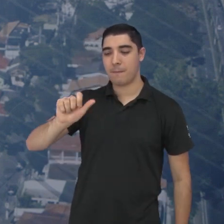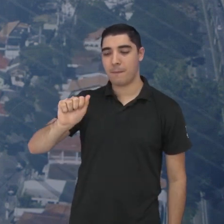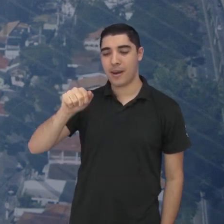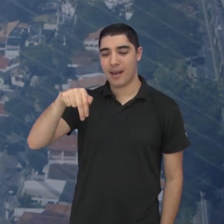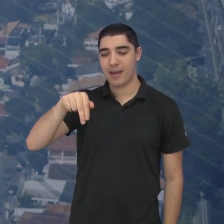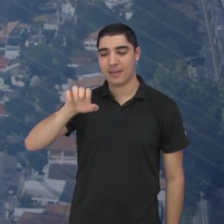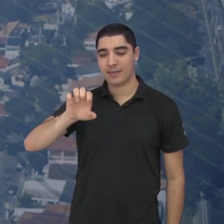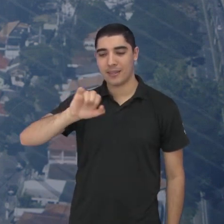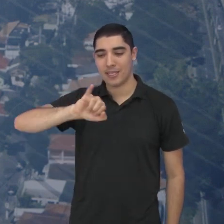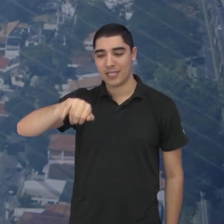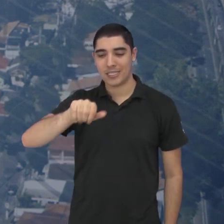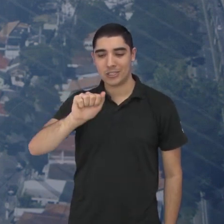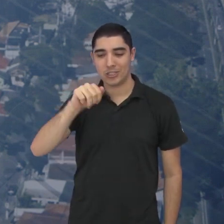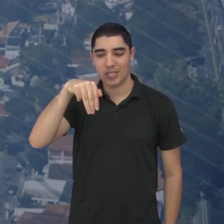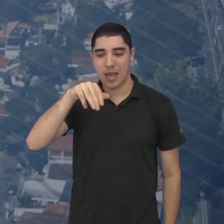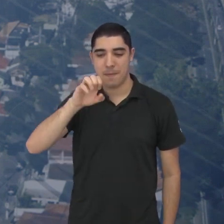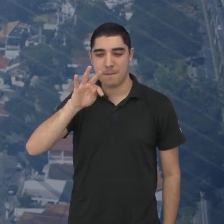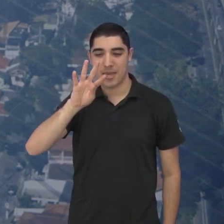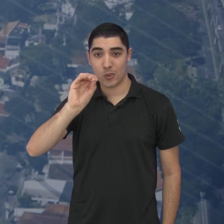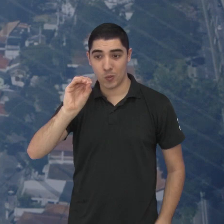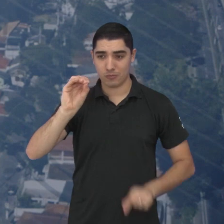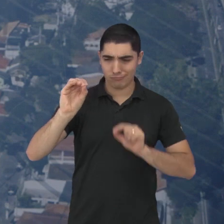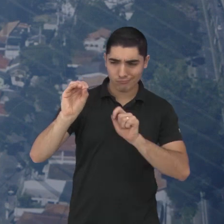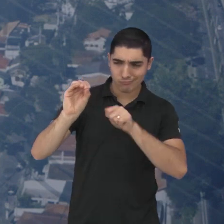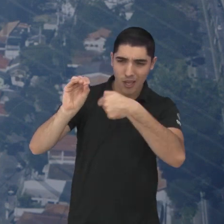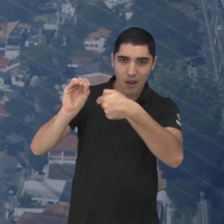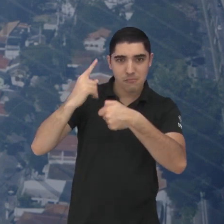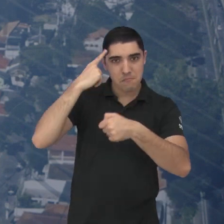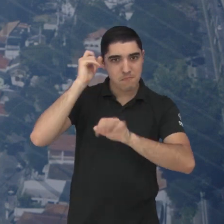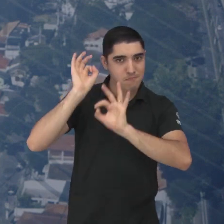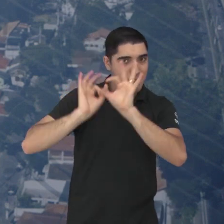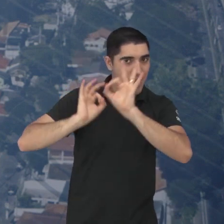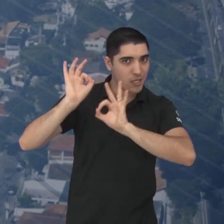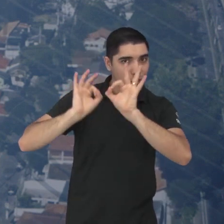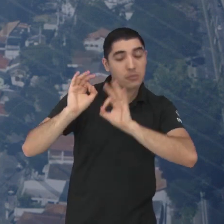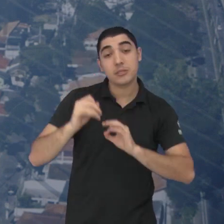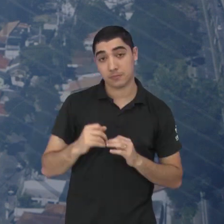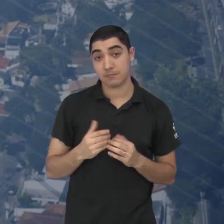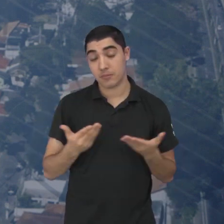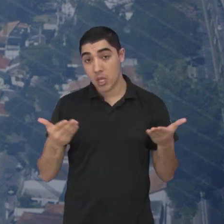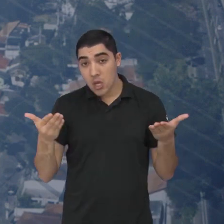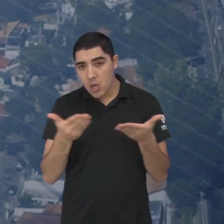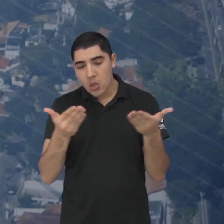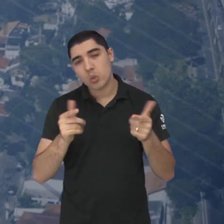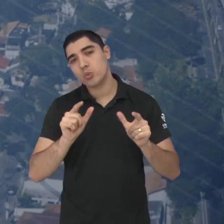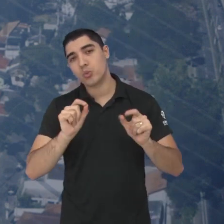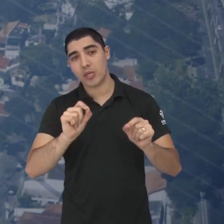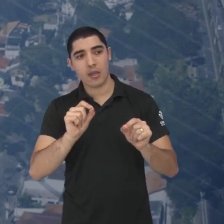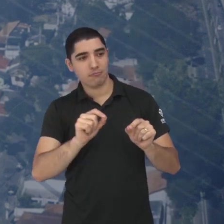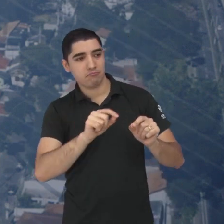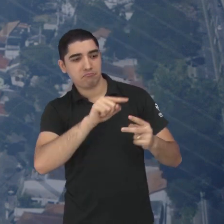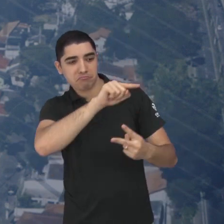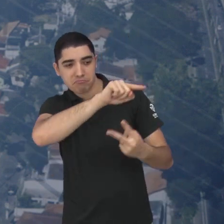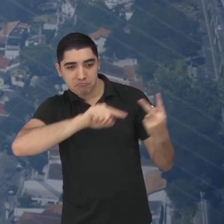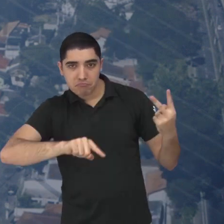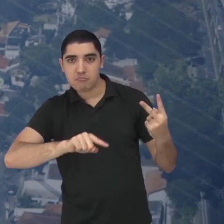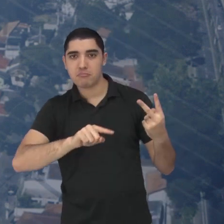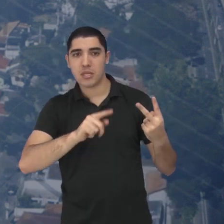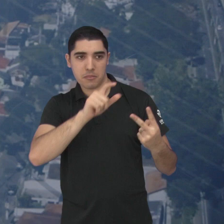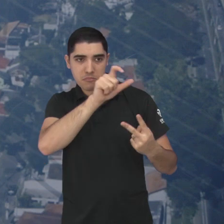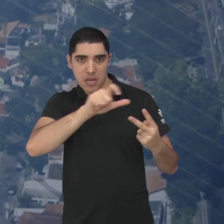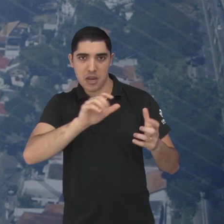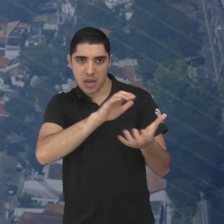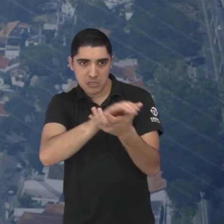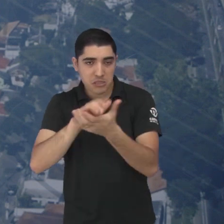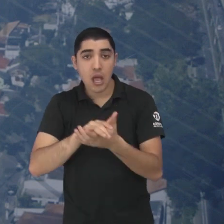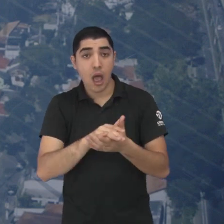a gente até comentava aqui né Marina em off nos bastidores que hoje muitos casais muitas famílias de classe